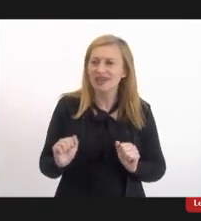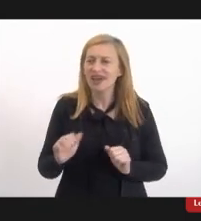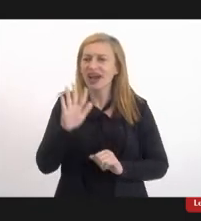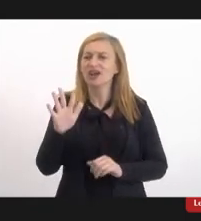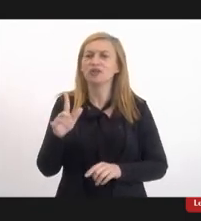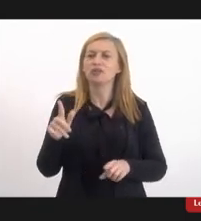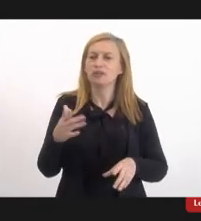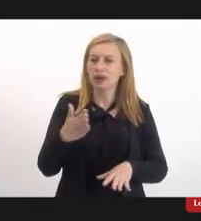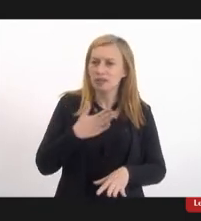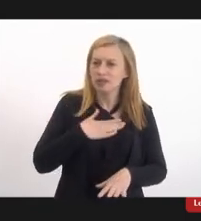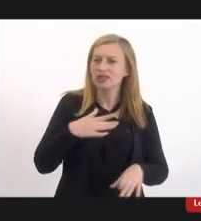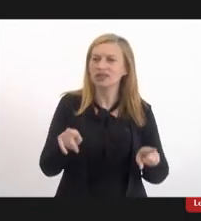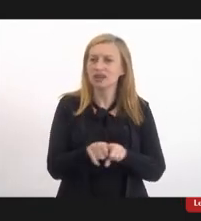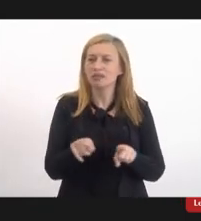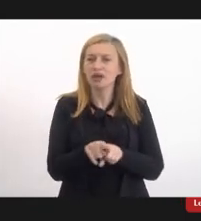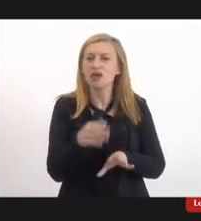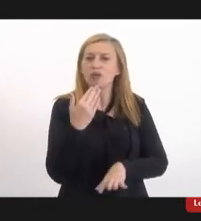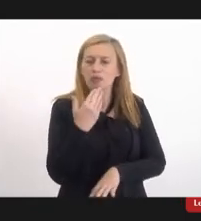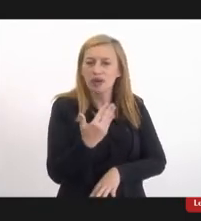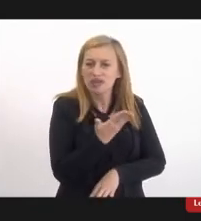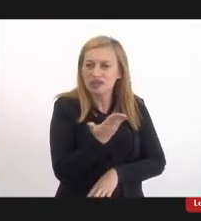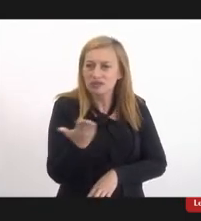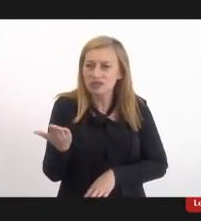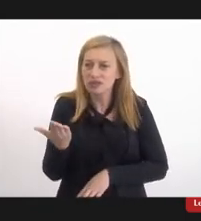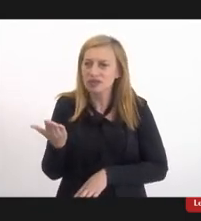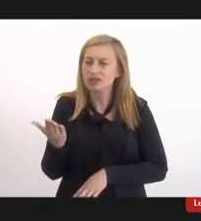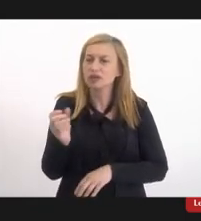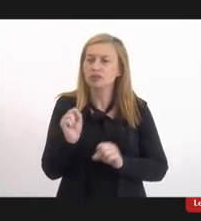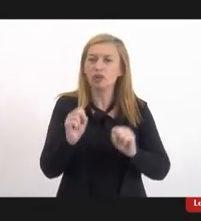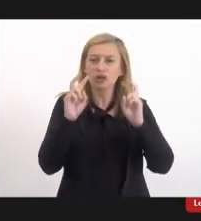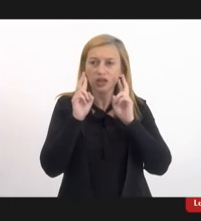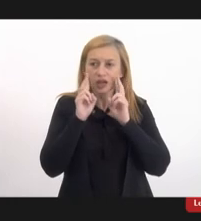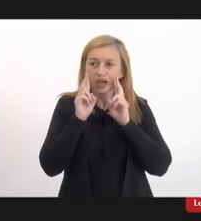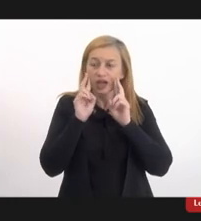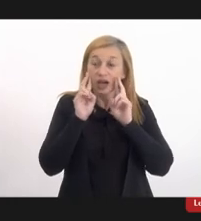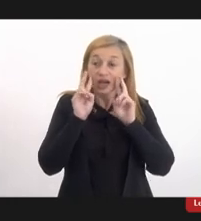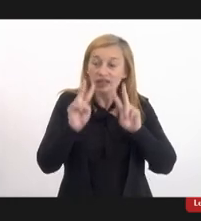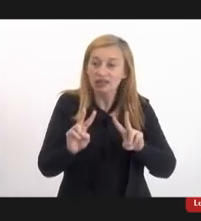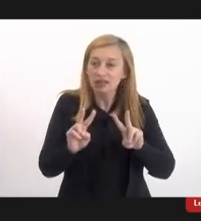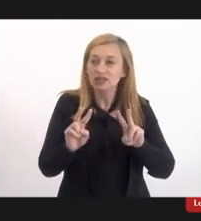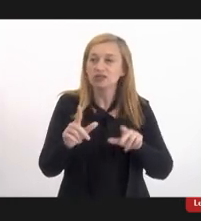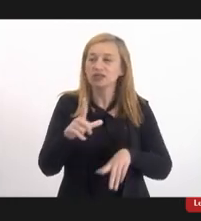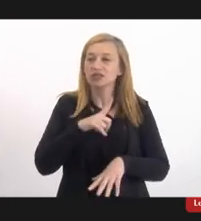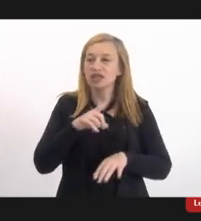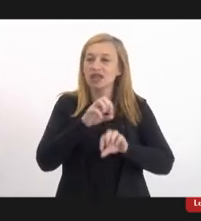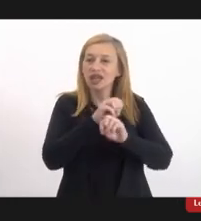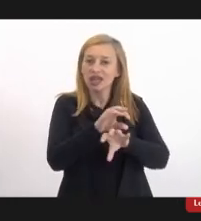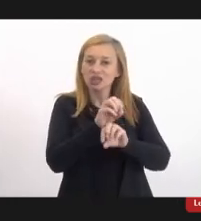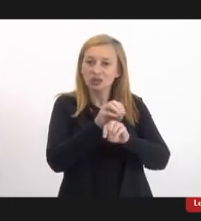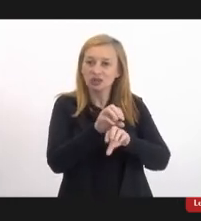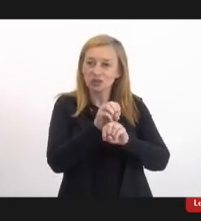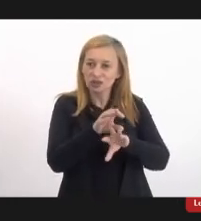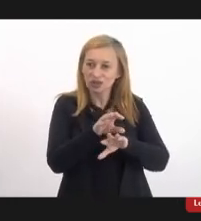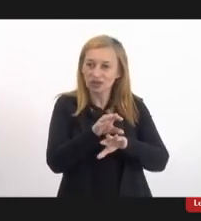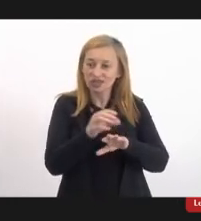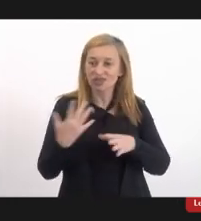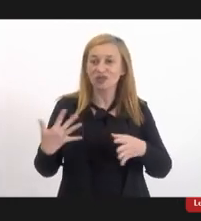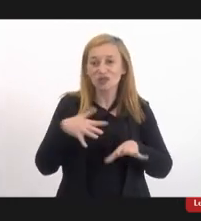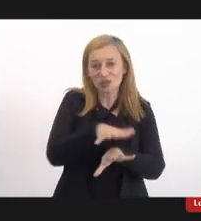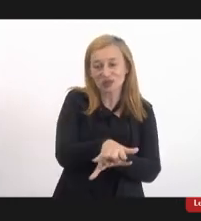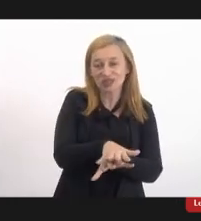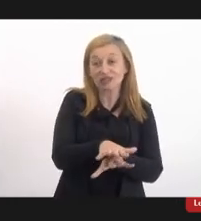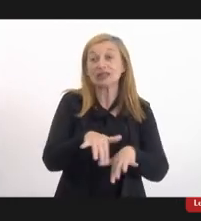também, que eu peço para que todos possam ter muita atenção, é sobre a educação inclusiva.